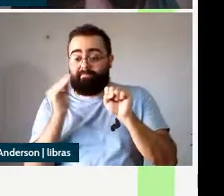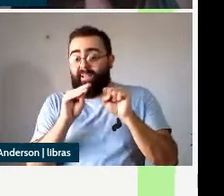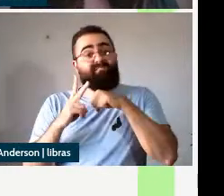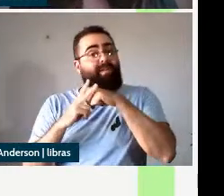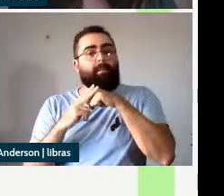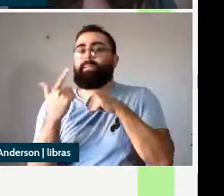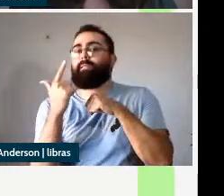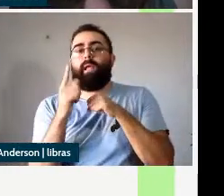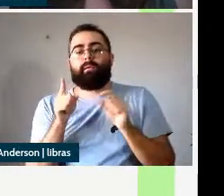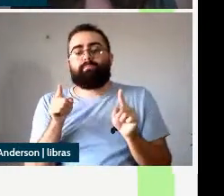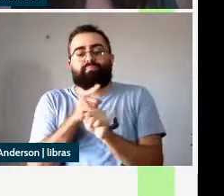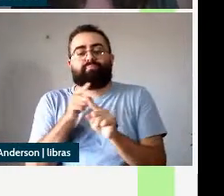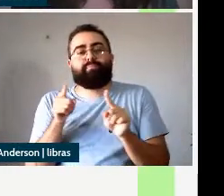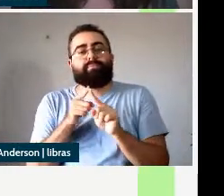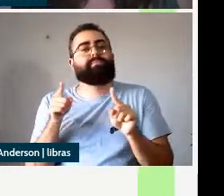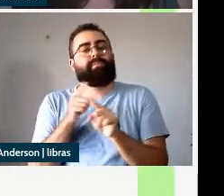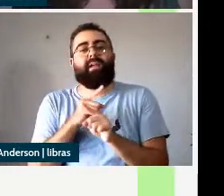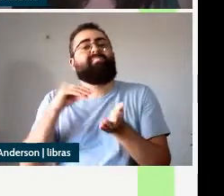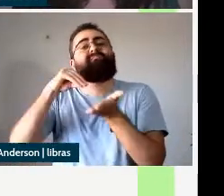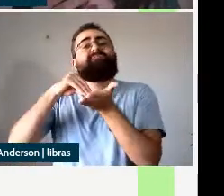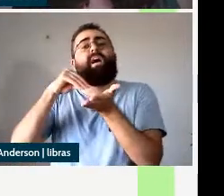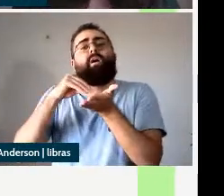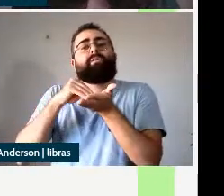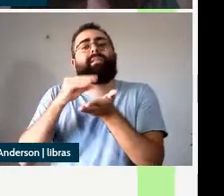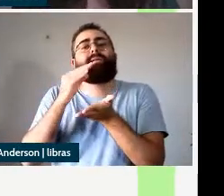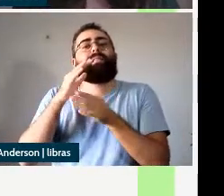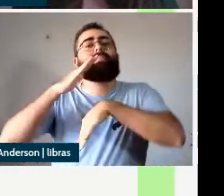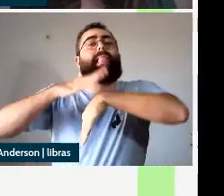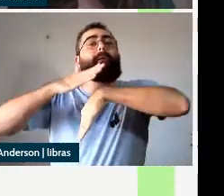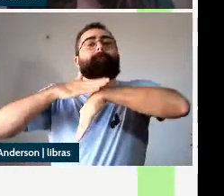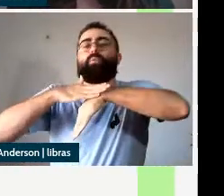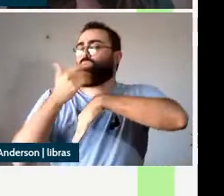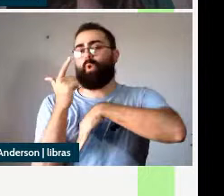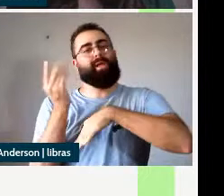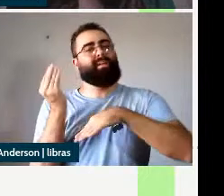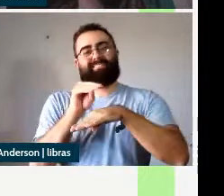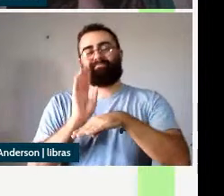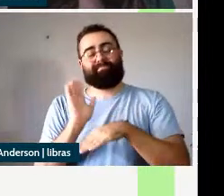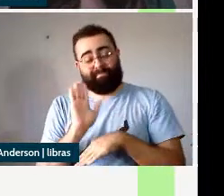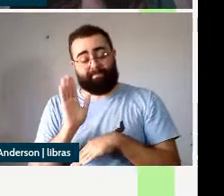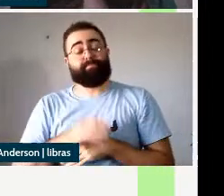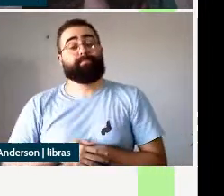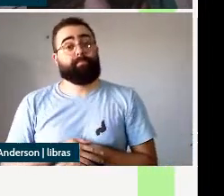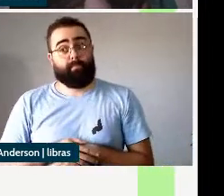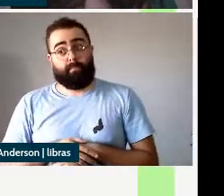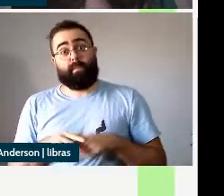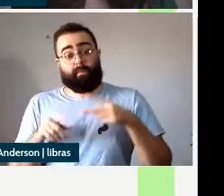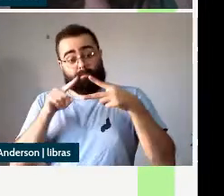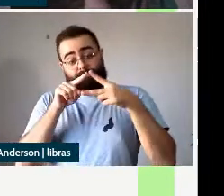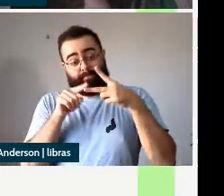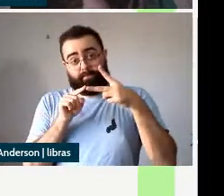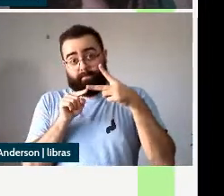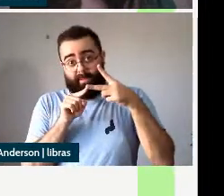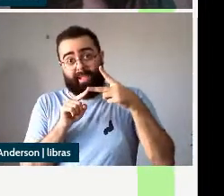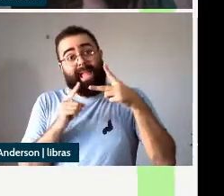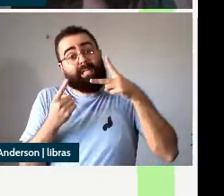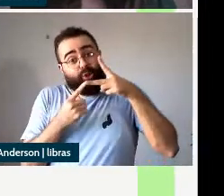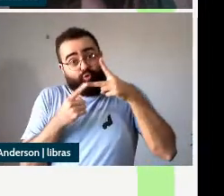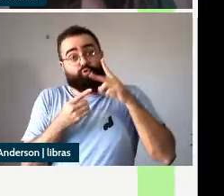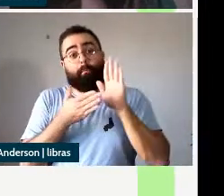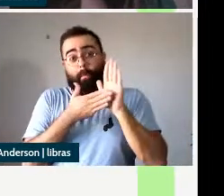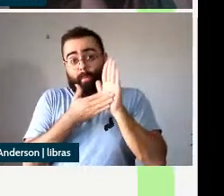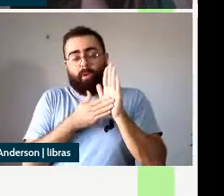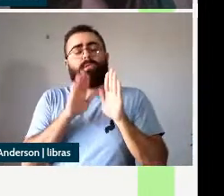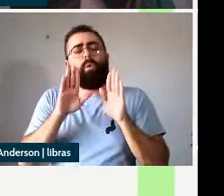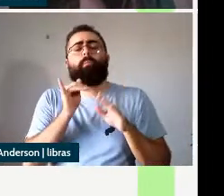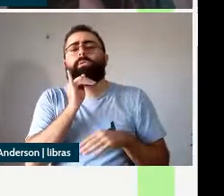de finitude e dentro dessa segunda possibilidade de análise ainda tem a questão de se esse sujeito